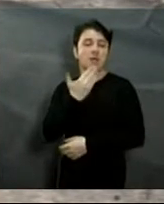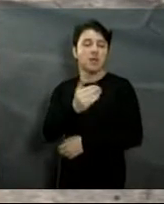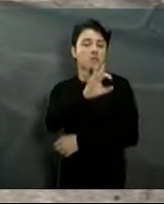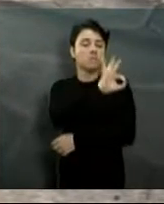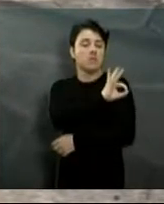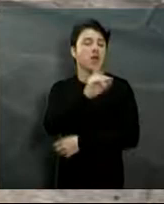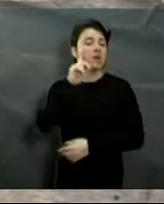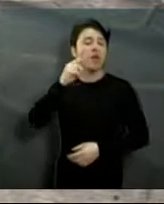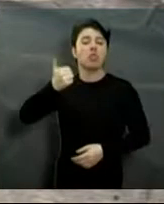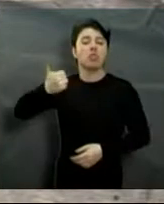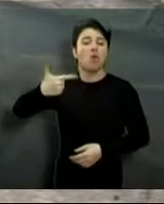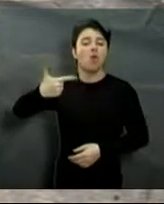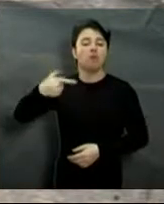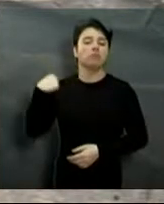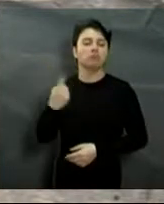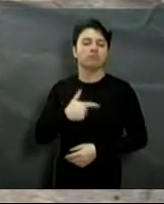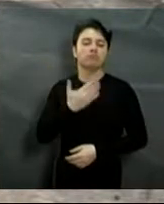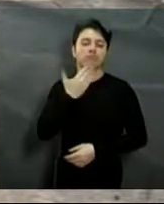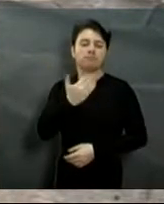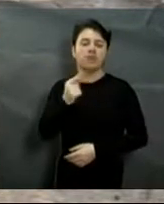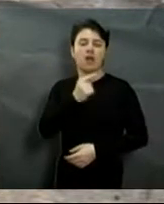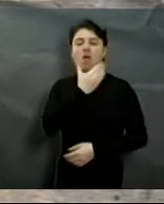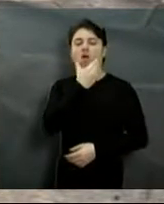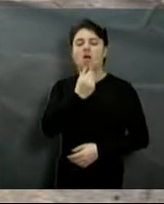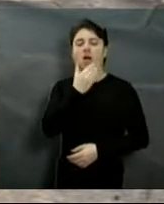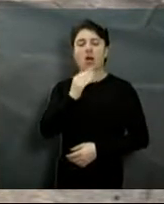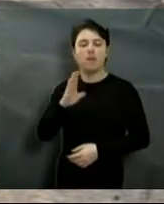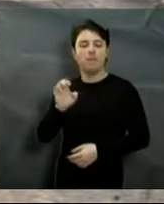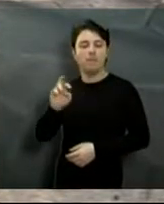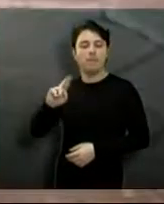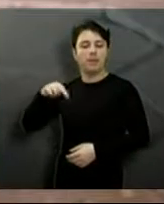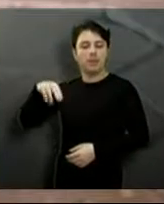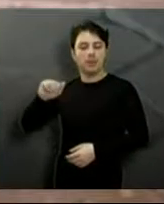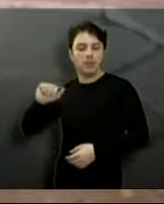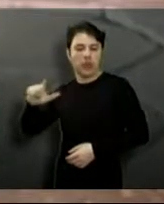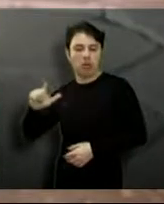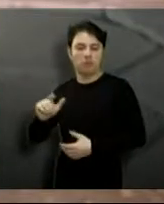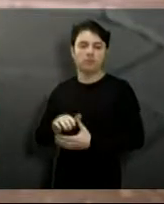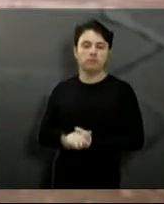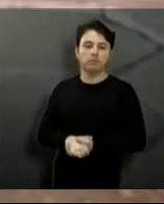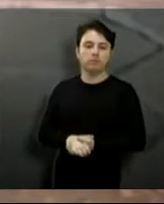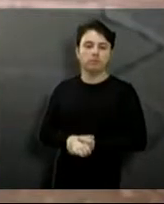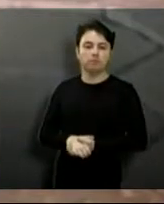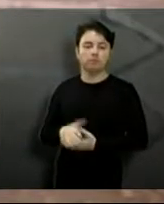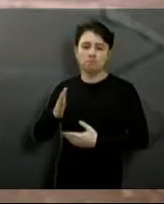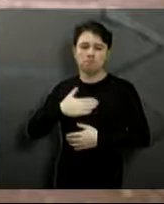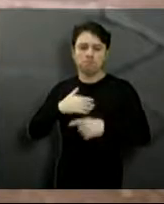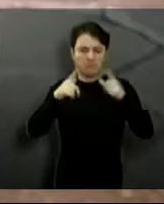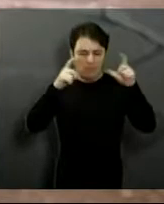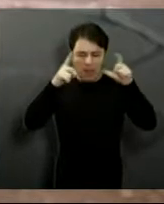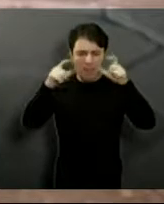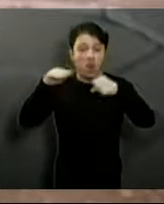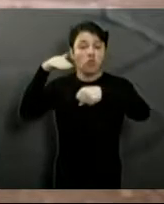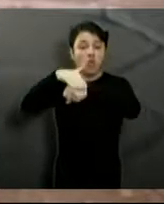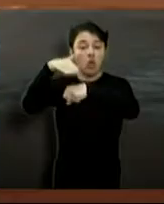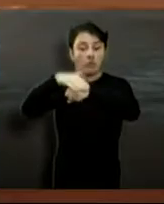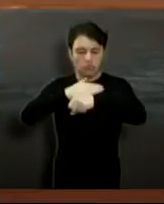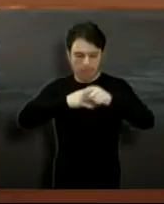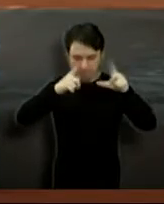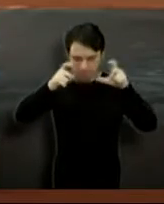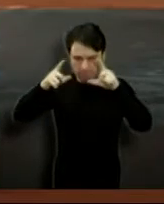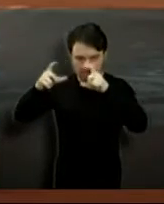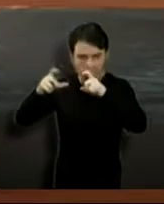12, mandamos para o João Bernal, então. E aí, próximo slide, por favor. Tirei foto à noite, no próximo.